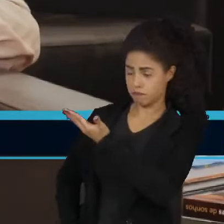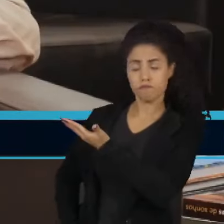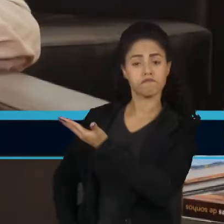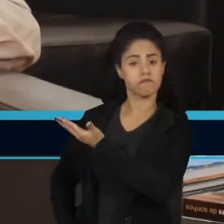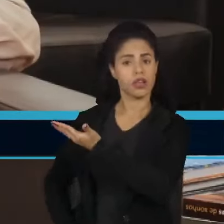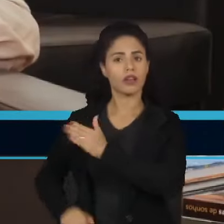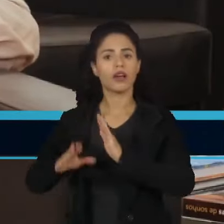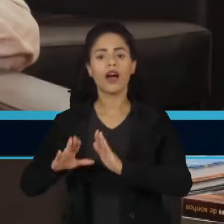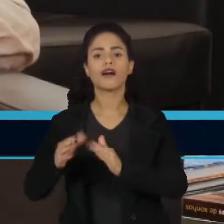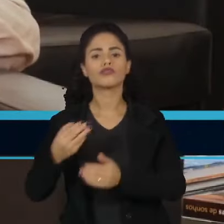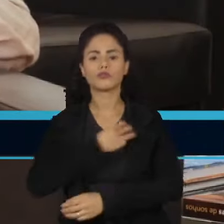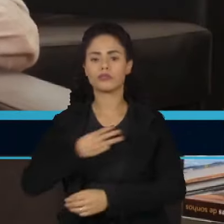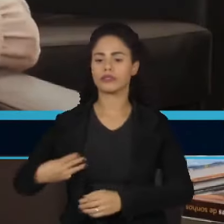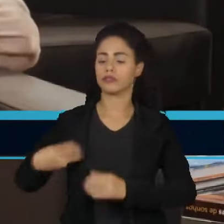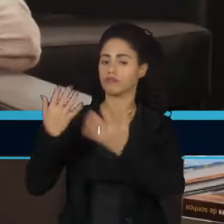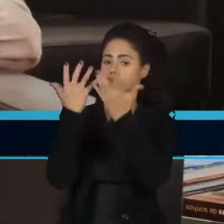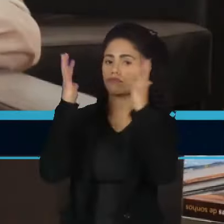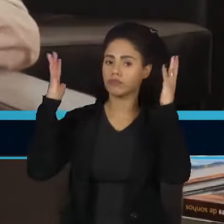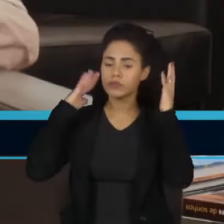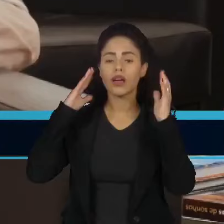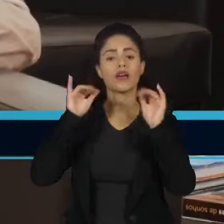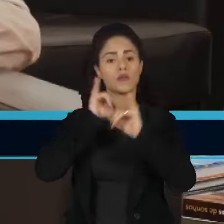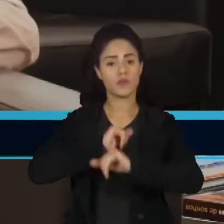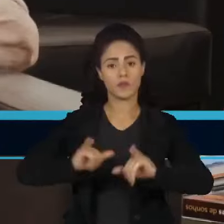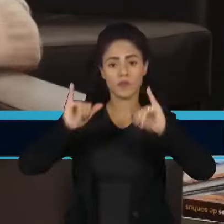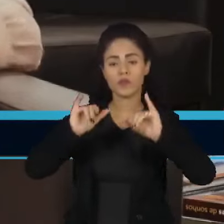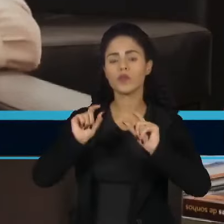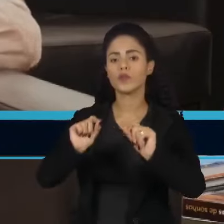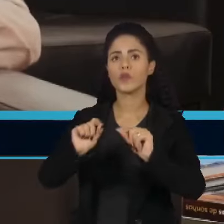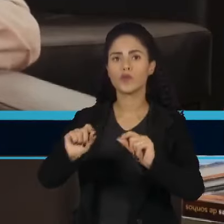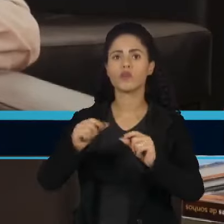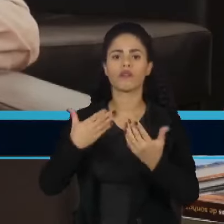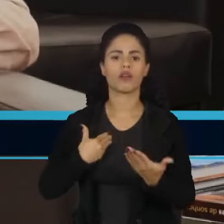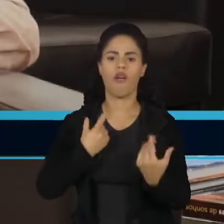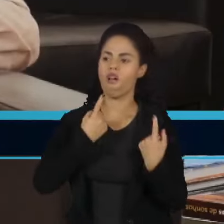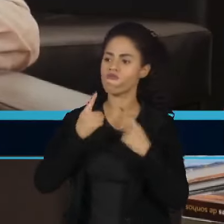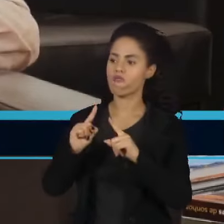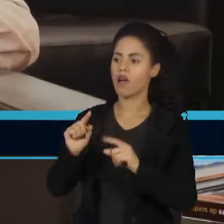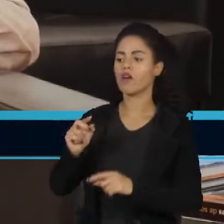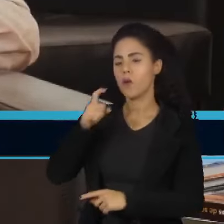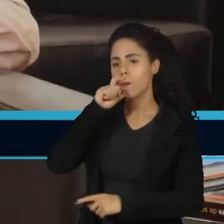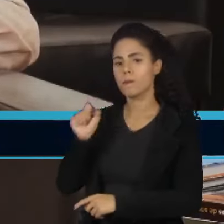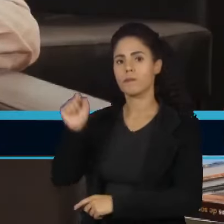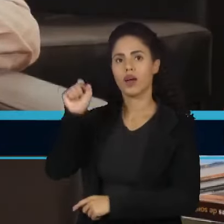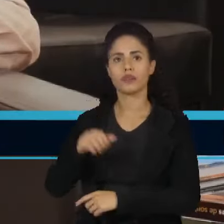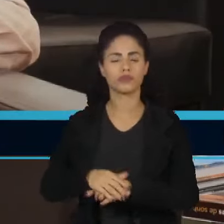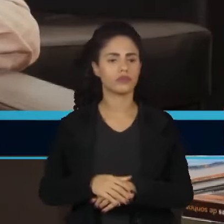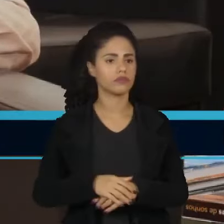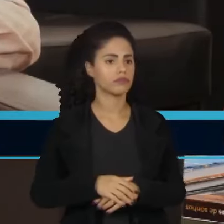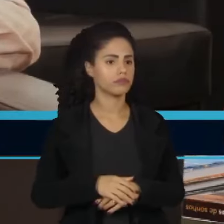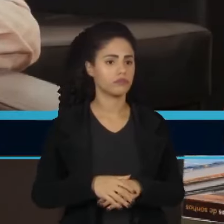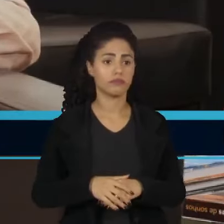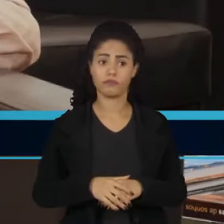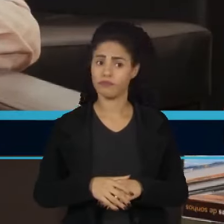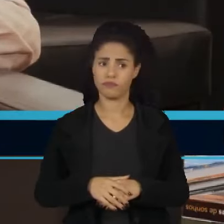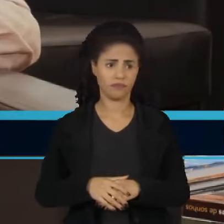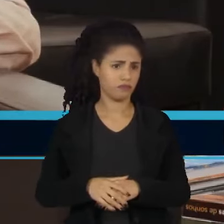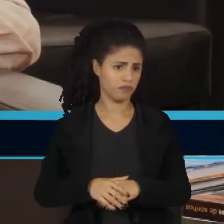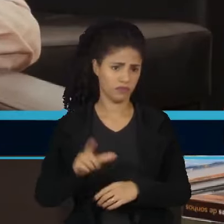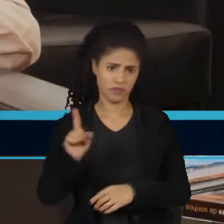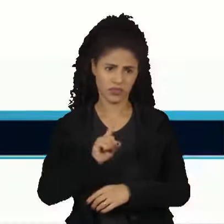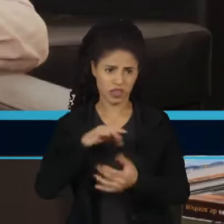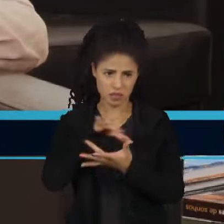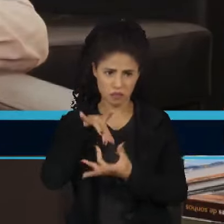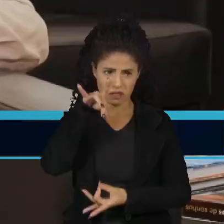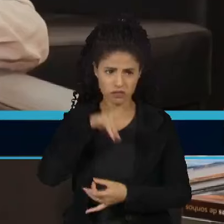Marina Silva, em entrevista ao portal Metrópolis, atacou Nicolás Maduro. Não se configura como uma